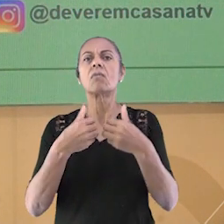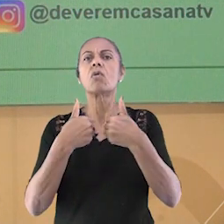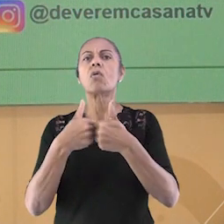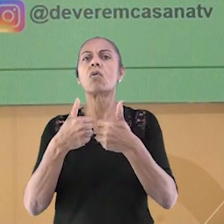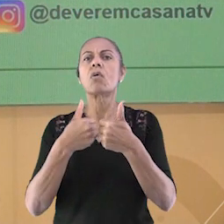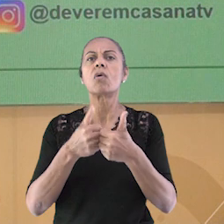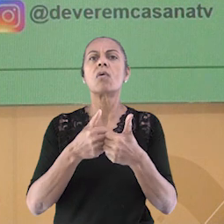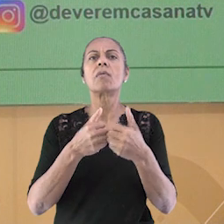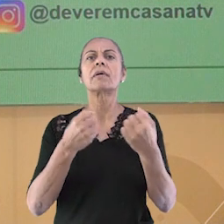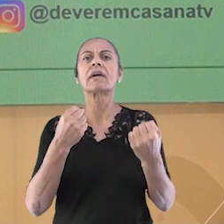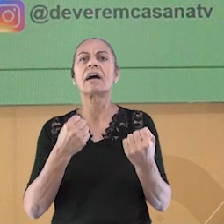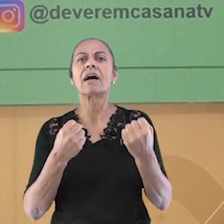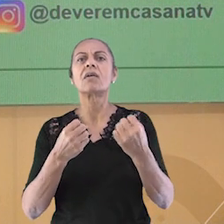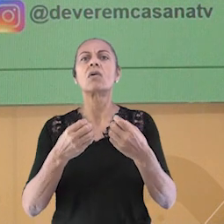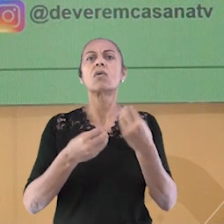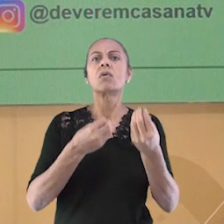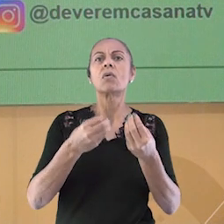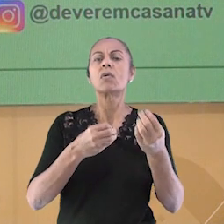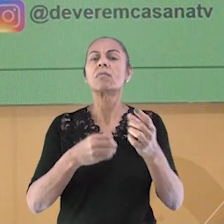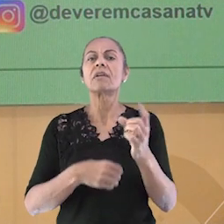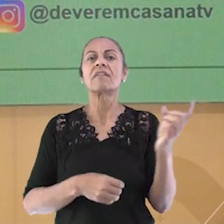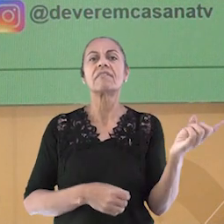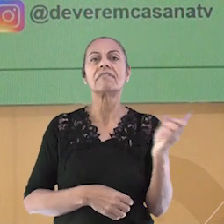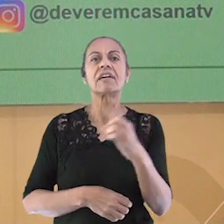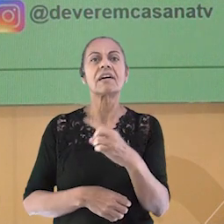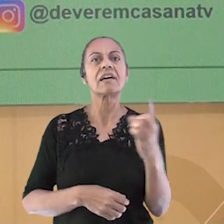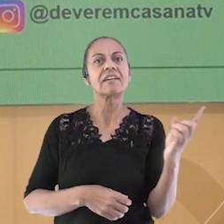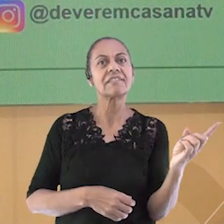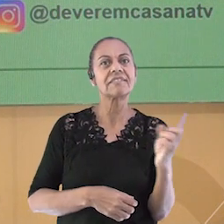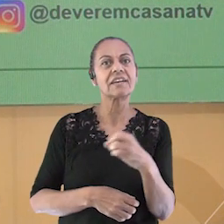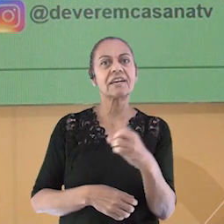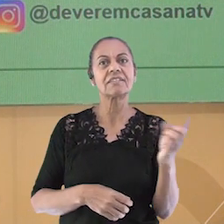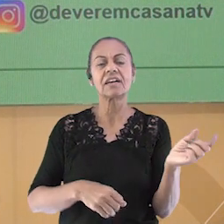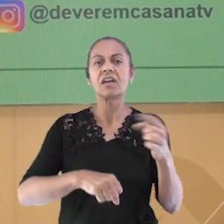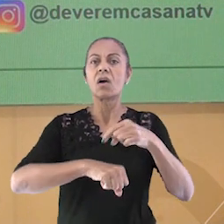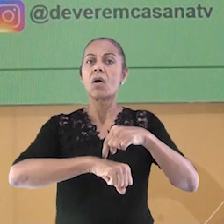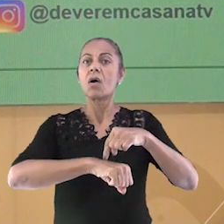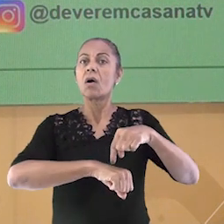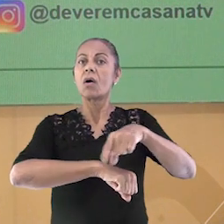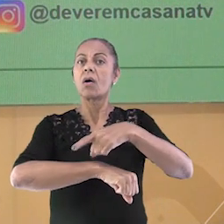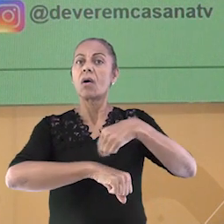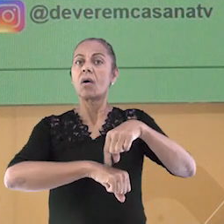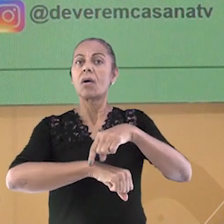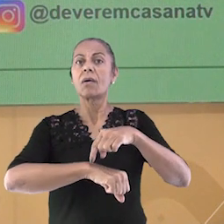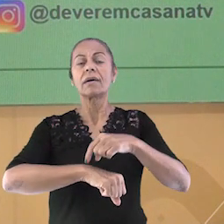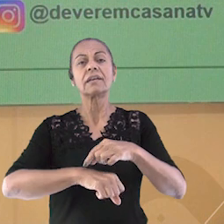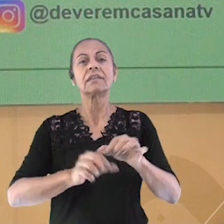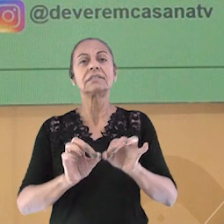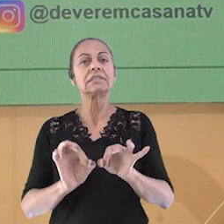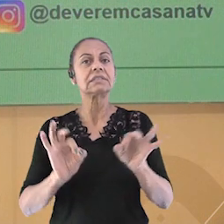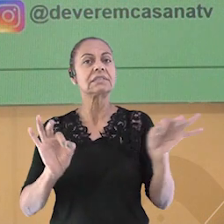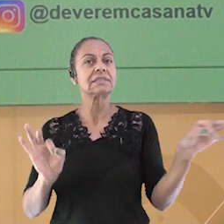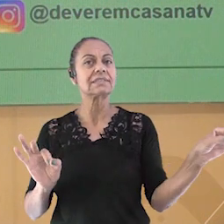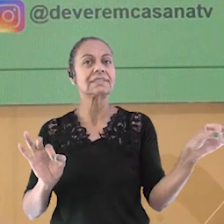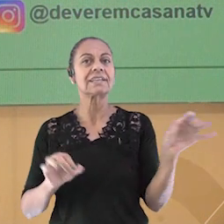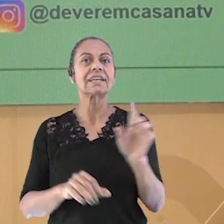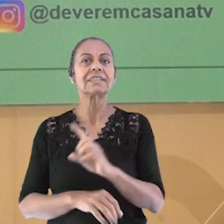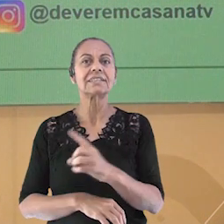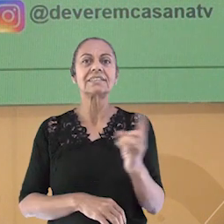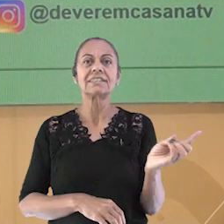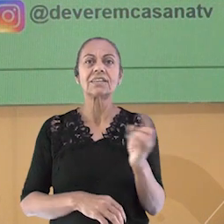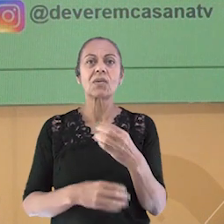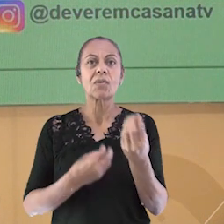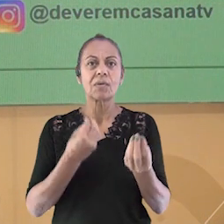Forma de condução para ir e voltar do trabalho? E quanto tempo demora para o deslocamento de casa para o local de trabalho